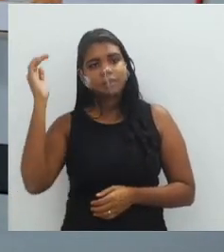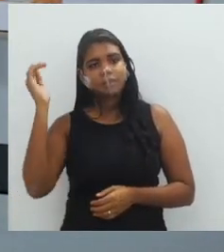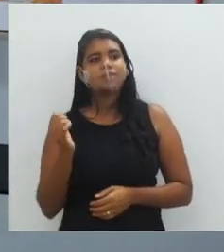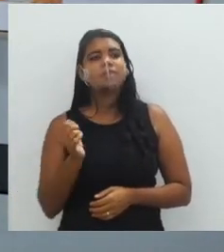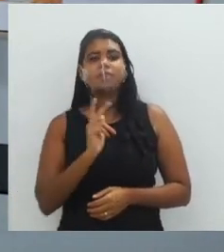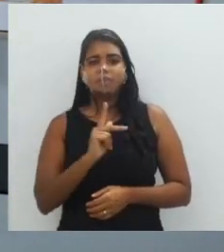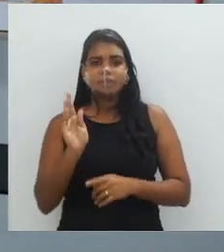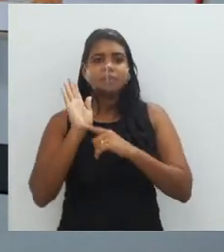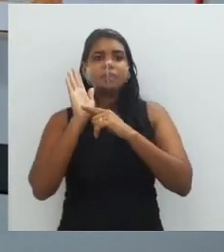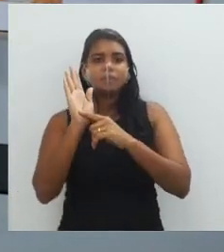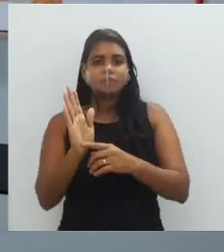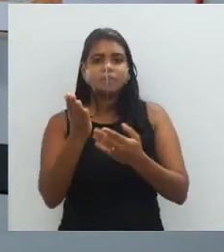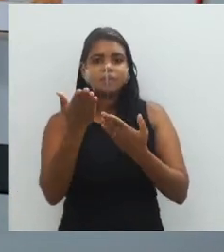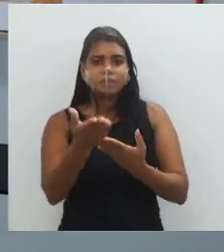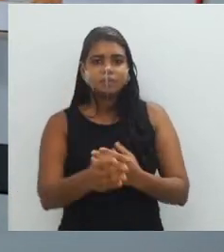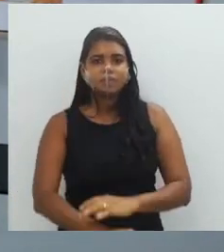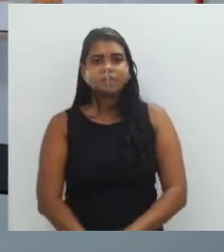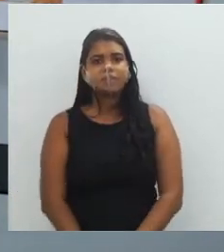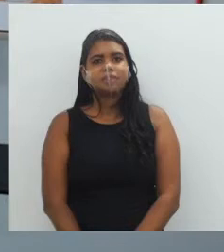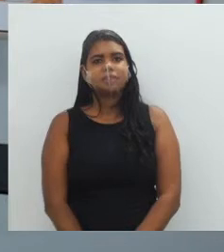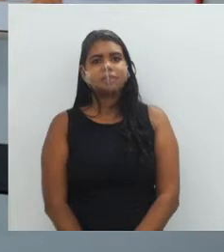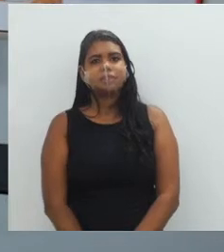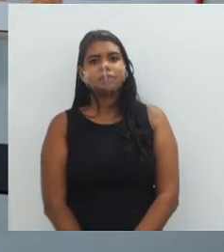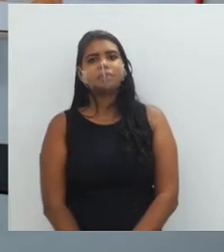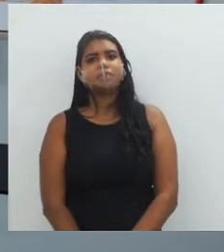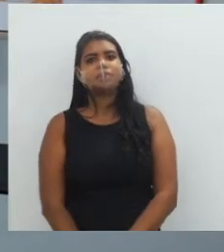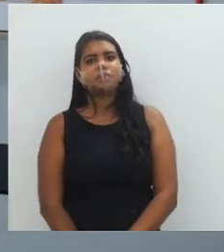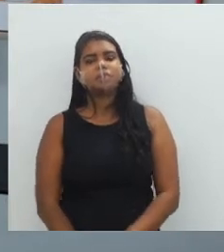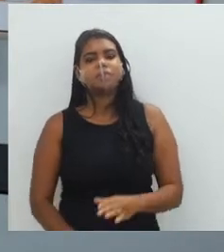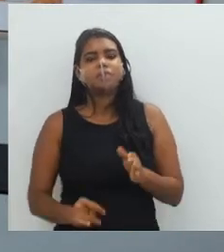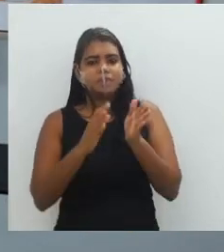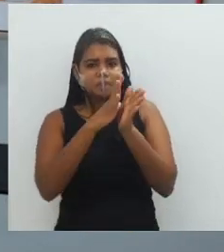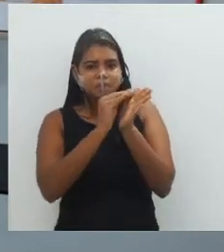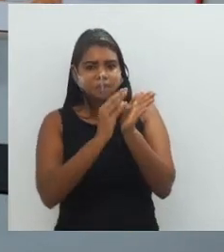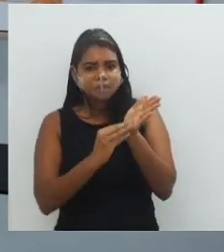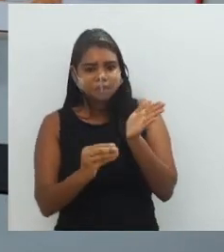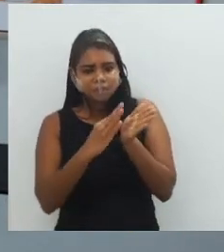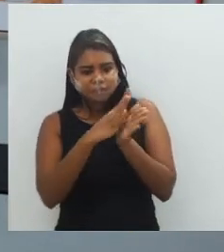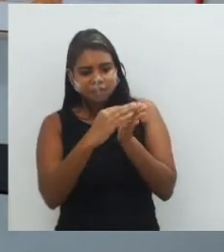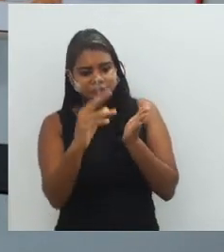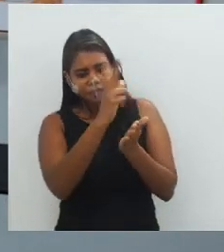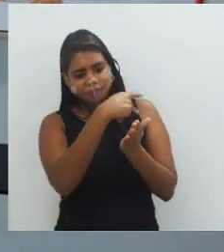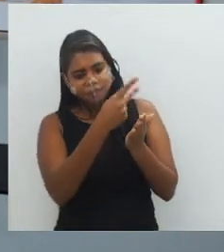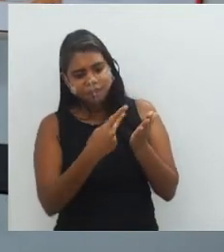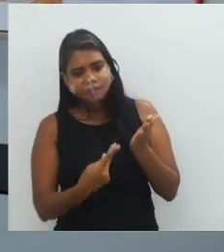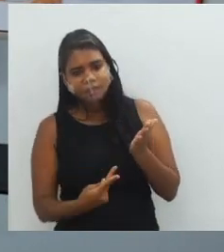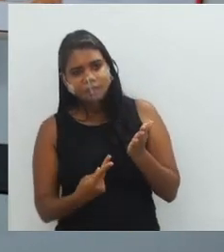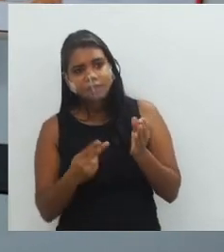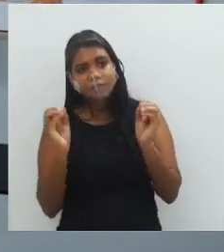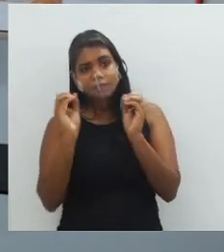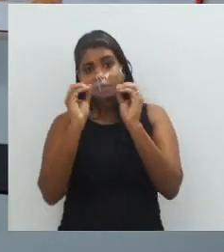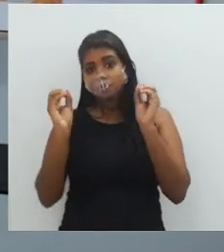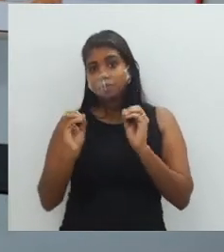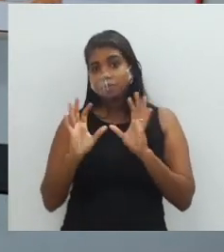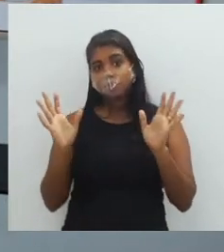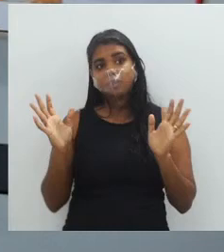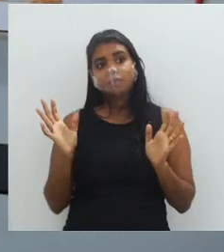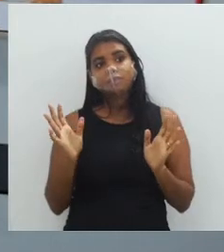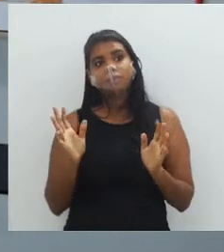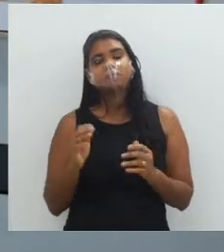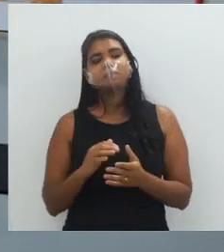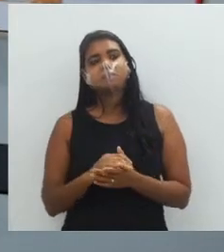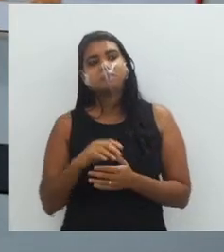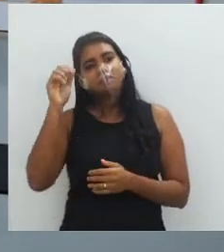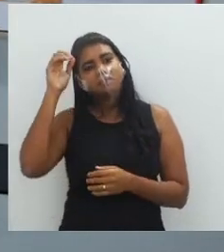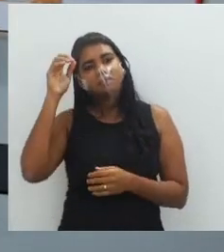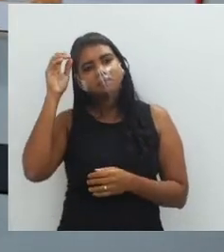questão de trazer para mostrar para vocês hoje, que exploram texturas na arte de maneira bem criativa, tá, gente? Então, vale